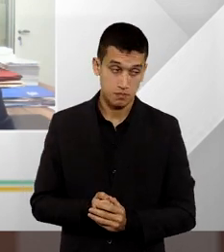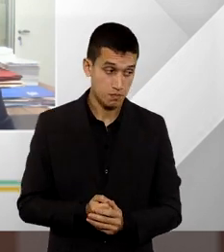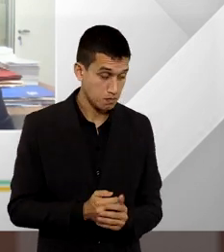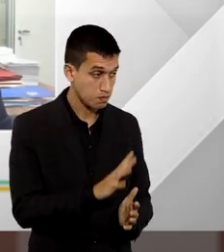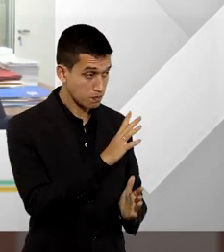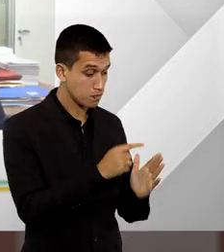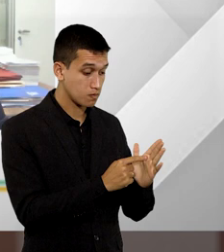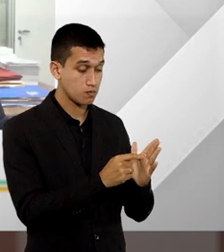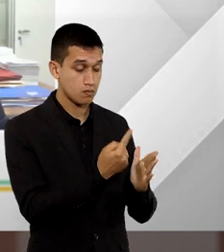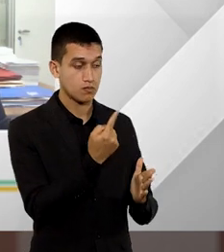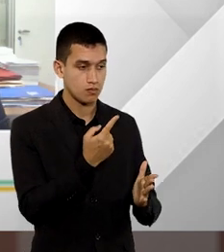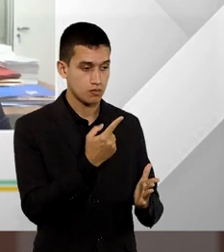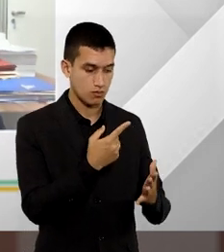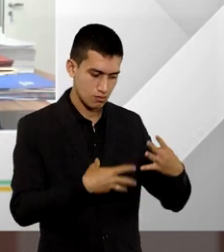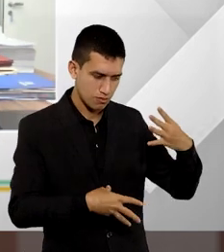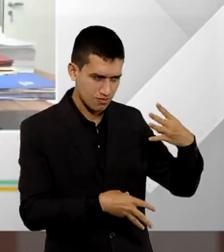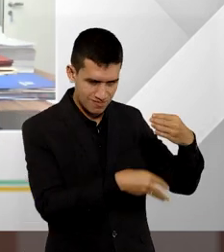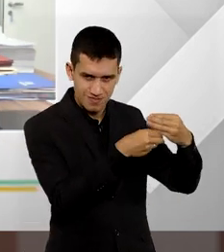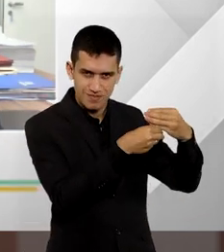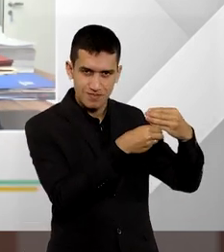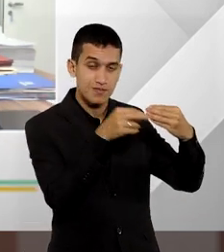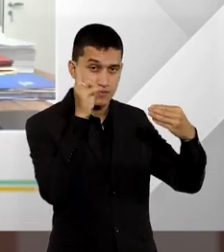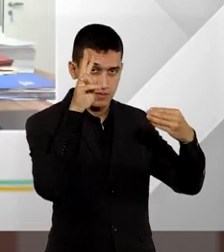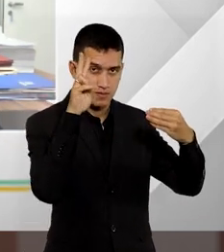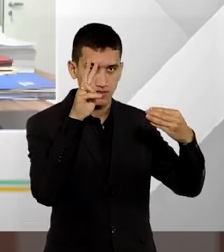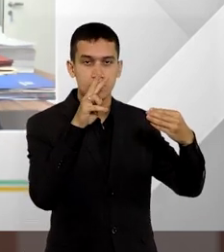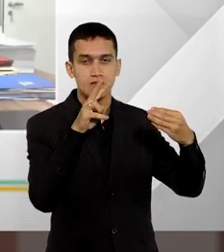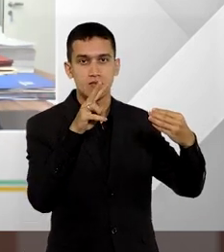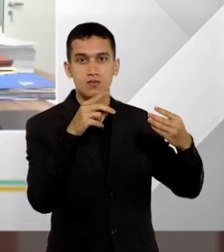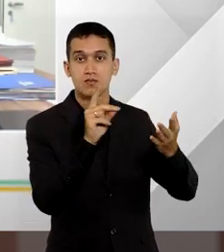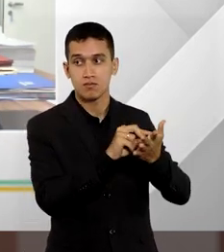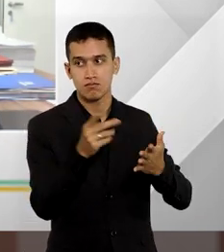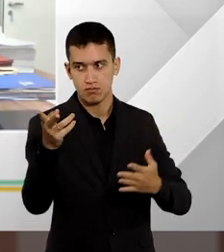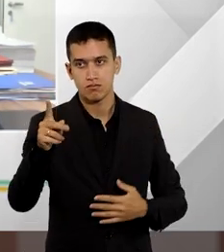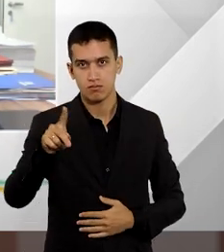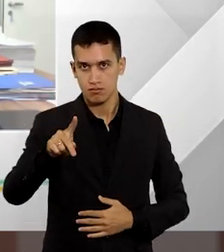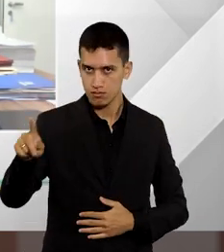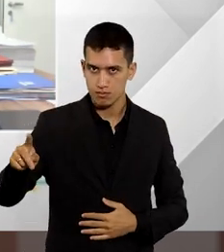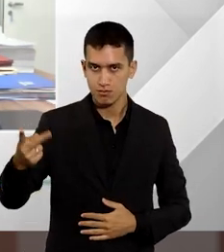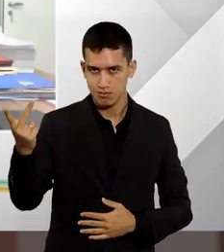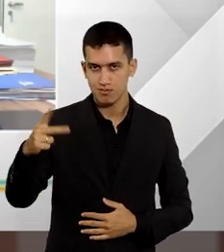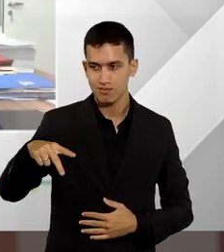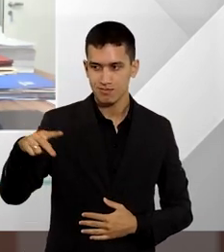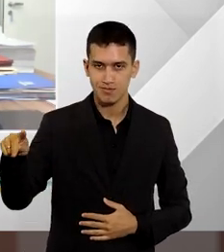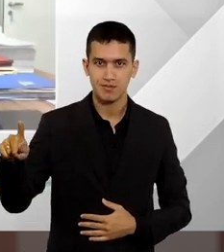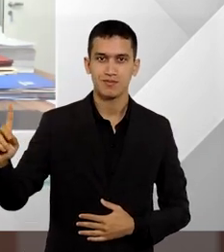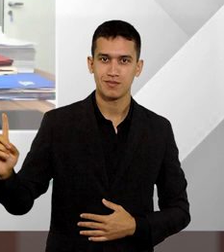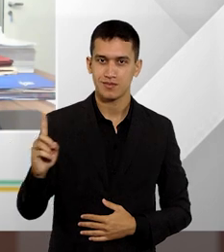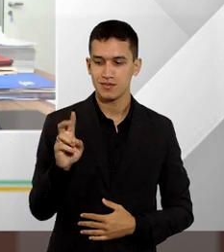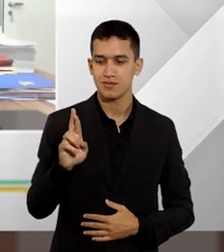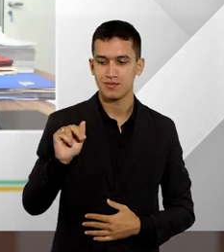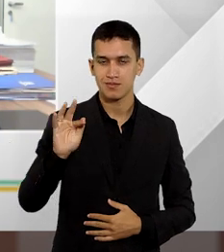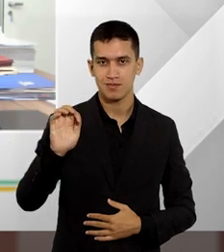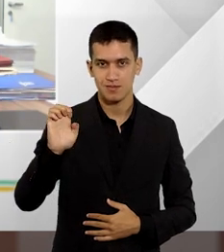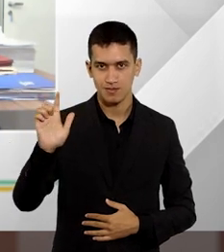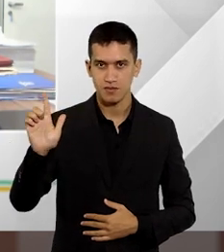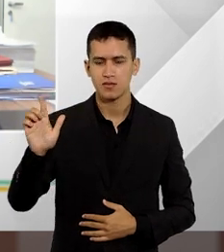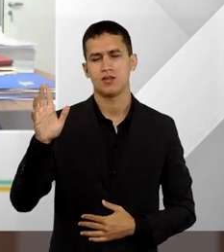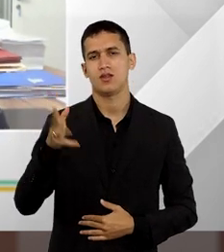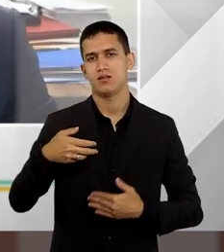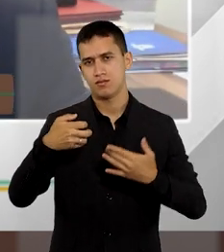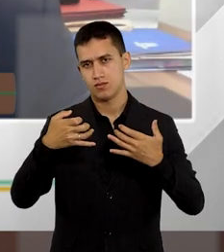Primeiro, eu complementando, apesar de que o nosso presidente, nosso co-presidente Rafael Rony, já